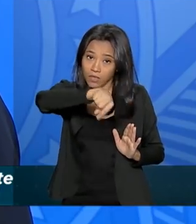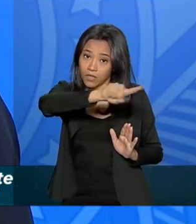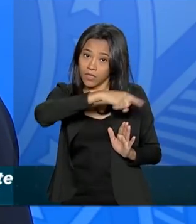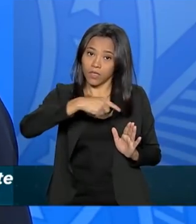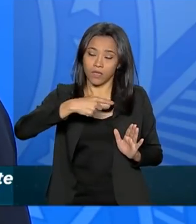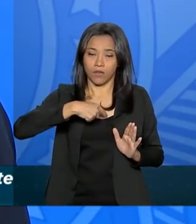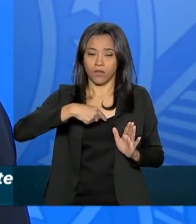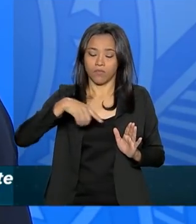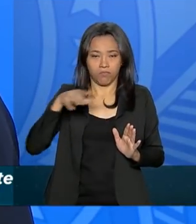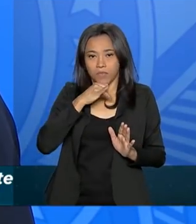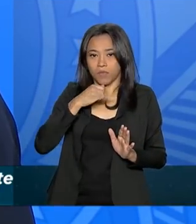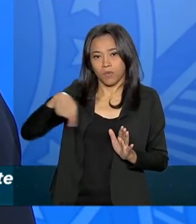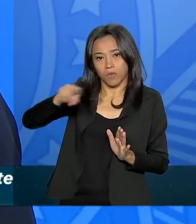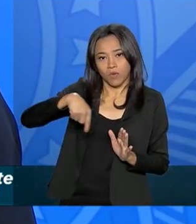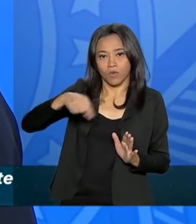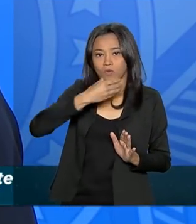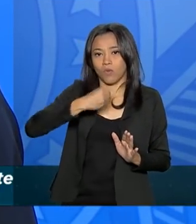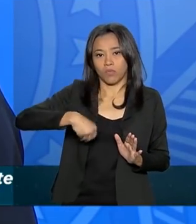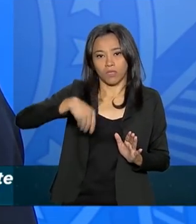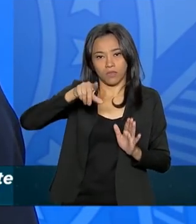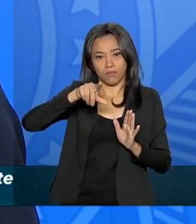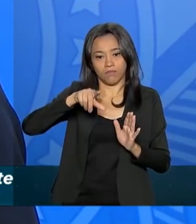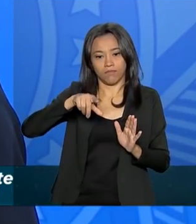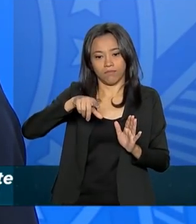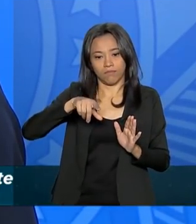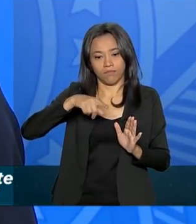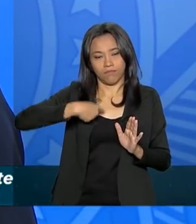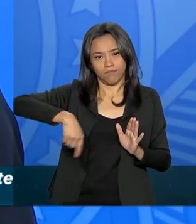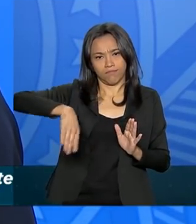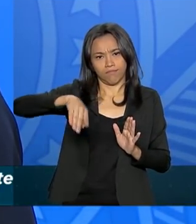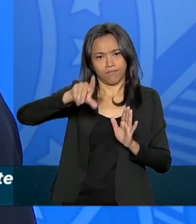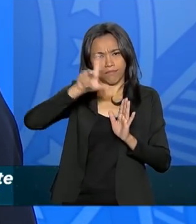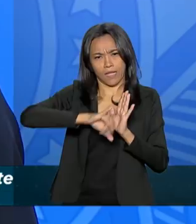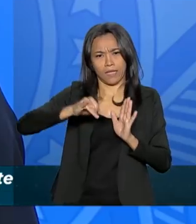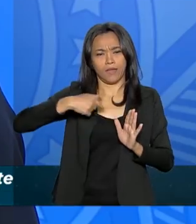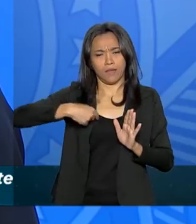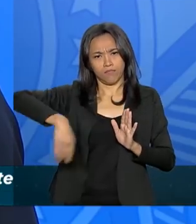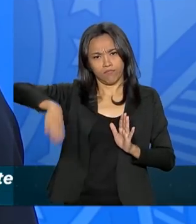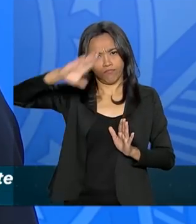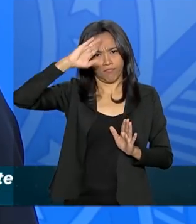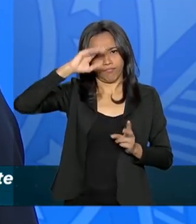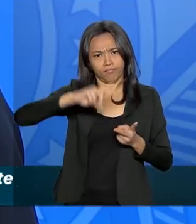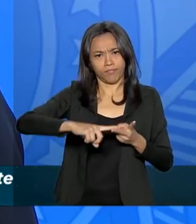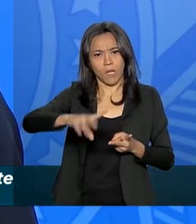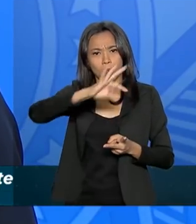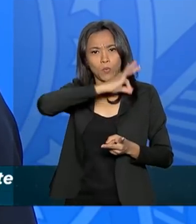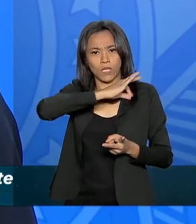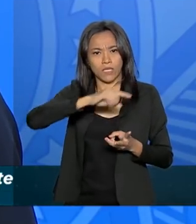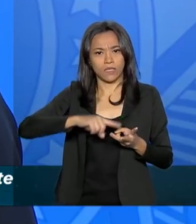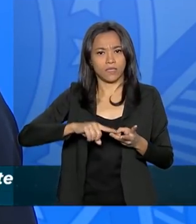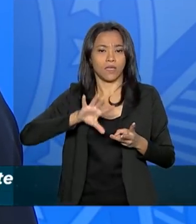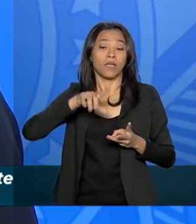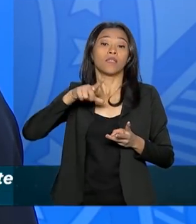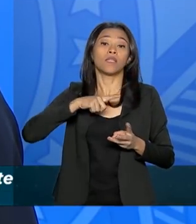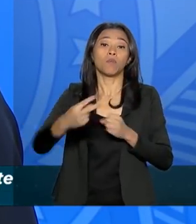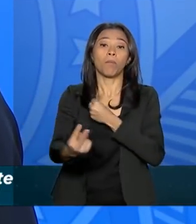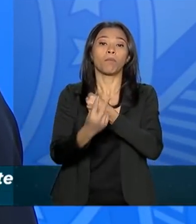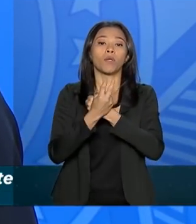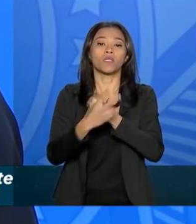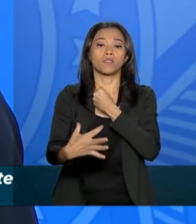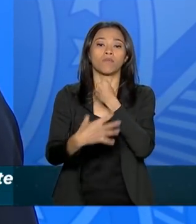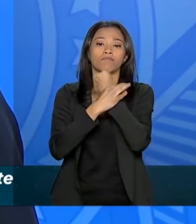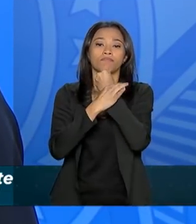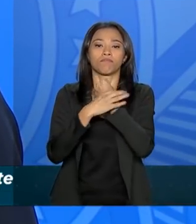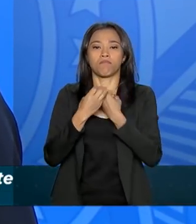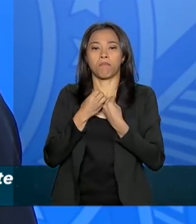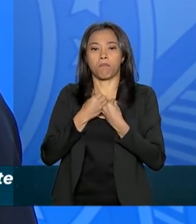armadas, polícias, etc., tem uma retaguarda jurídica para poder bem